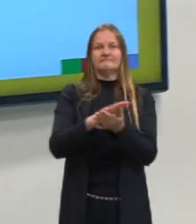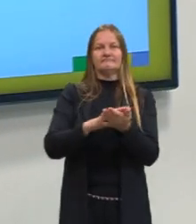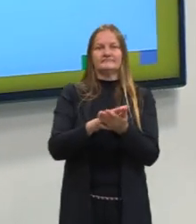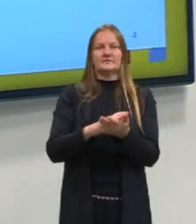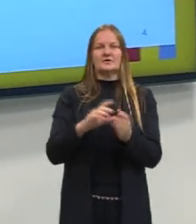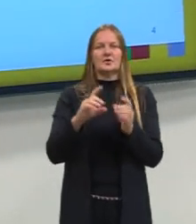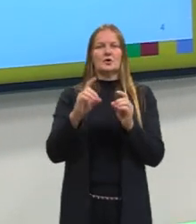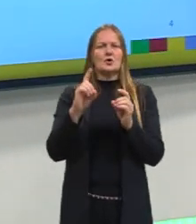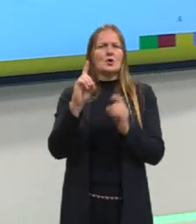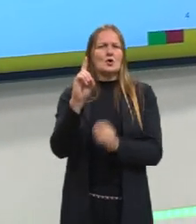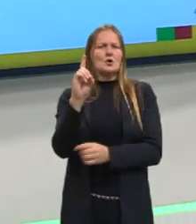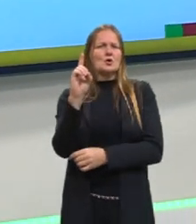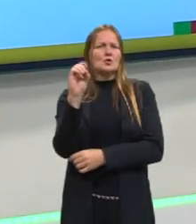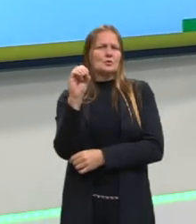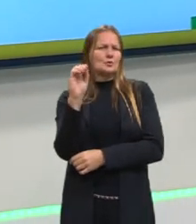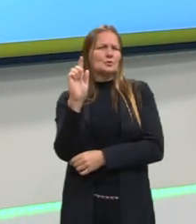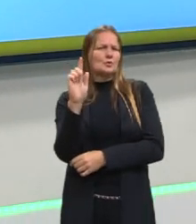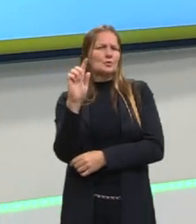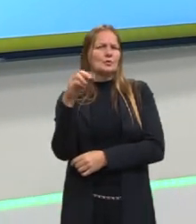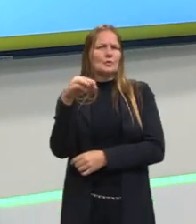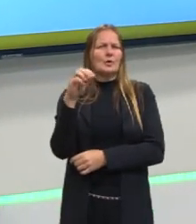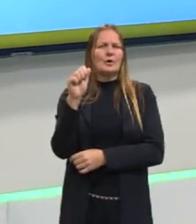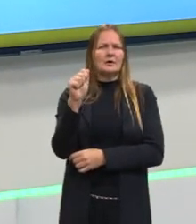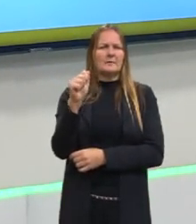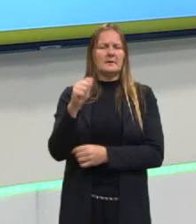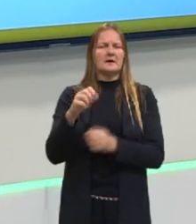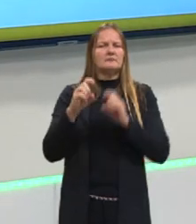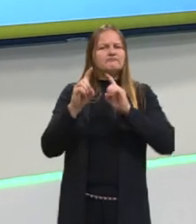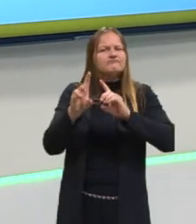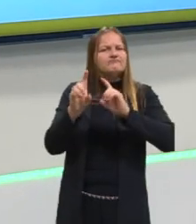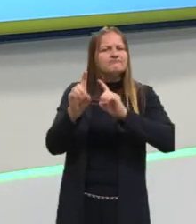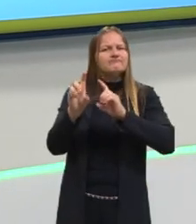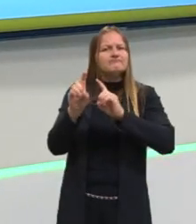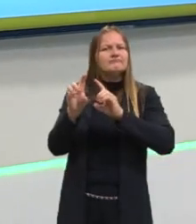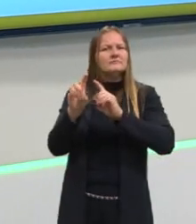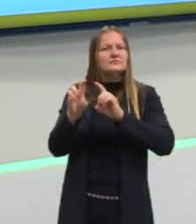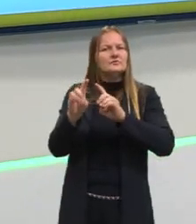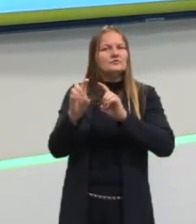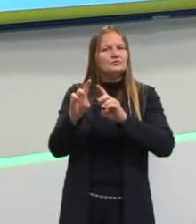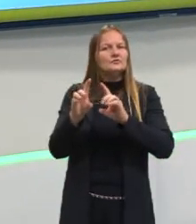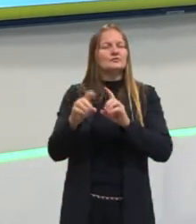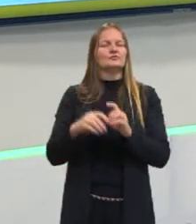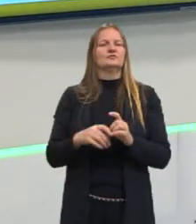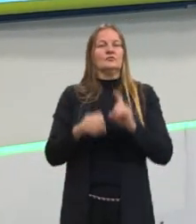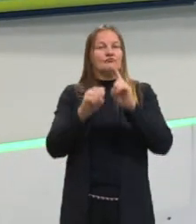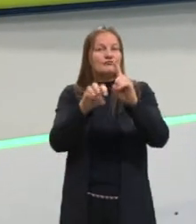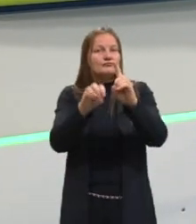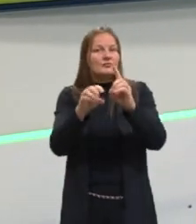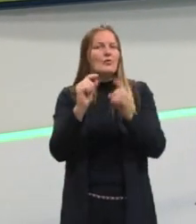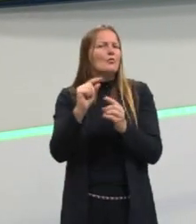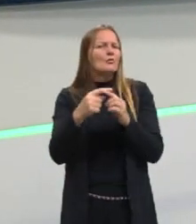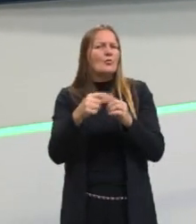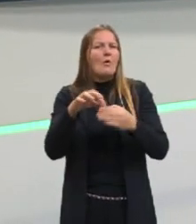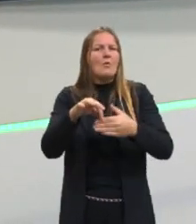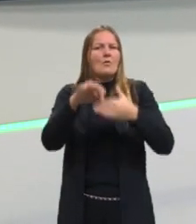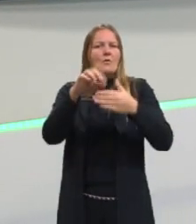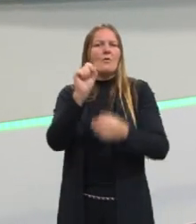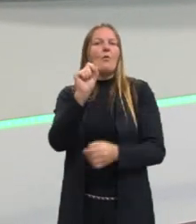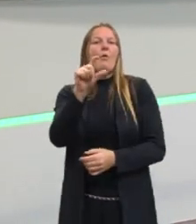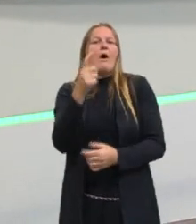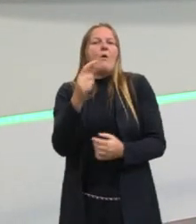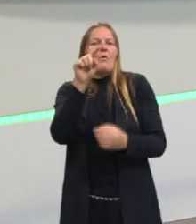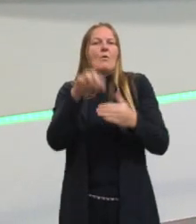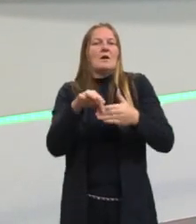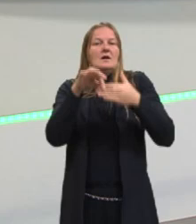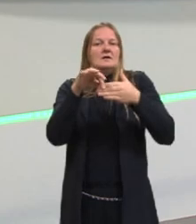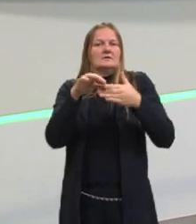dogmas, num sentido da doutrina. Eles seguem sendo católicos, mas se tem uma dúvida, quem que é o líder da Igreja Católica nesse